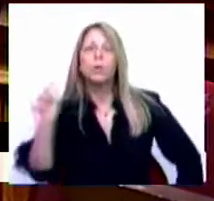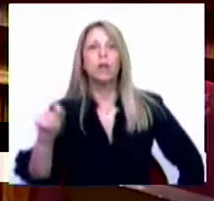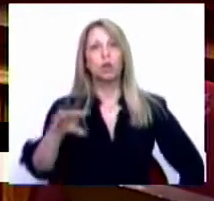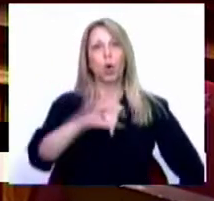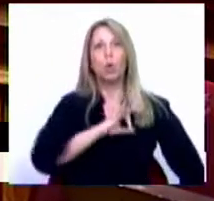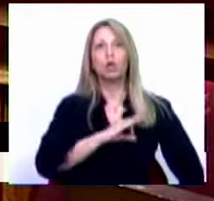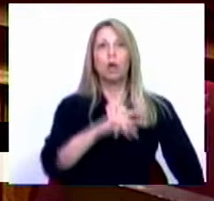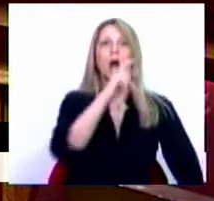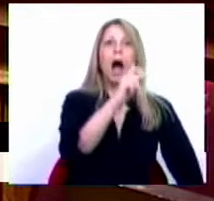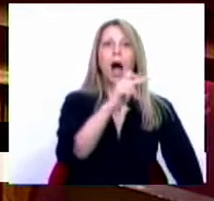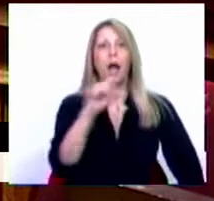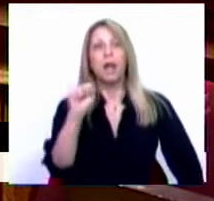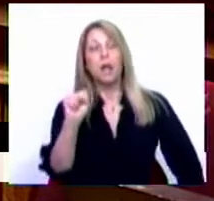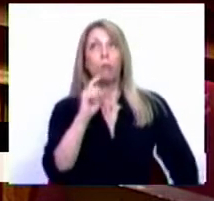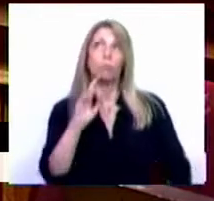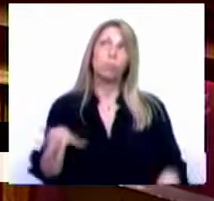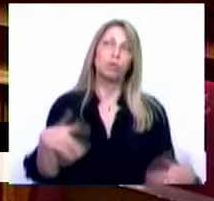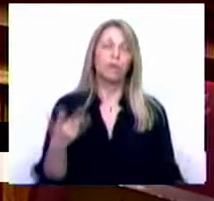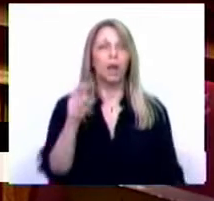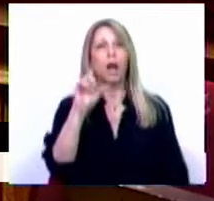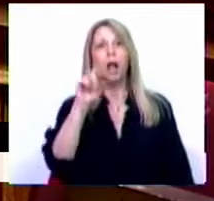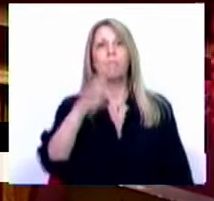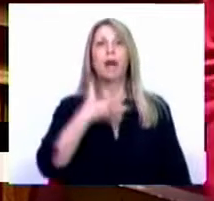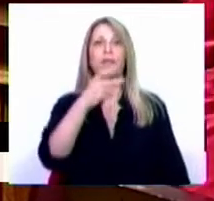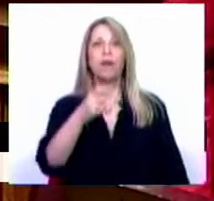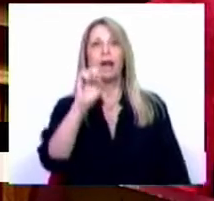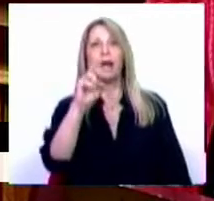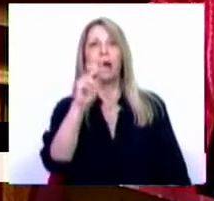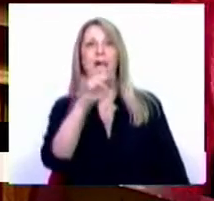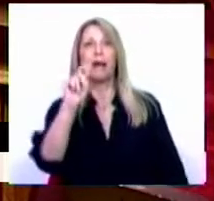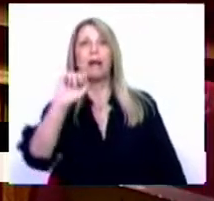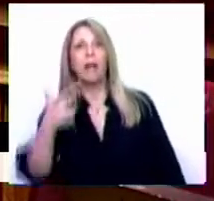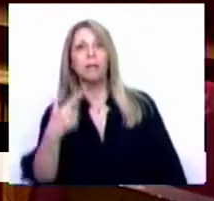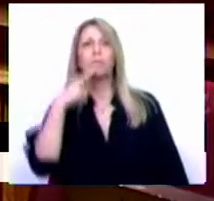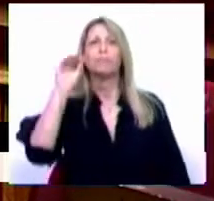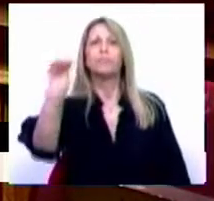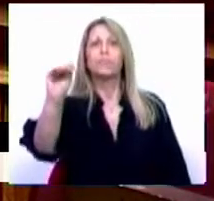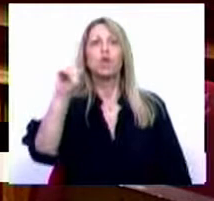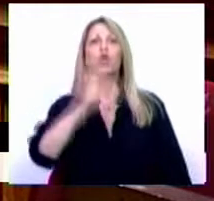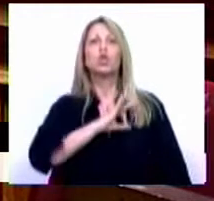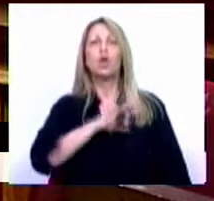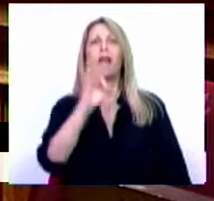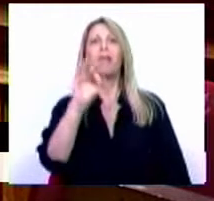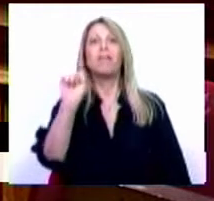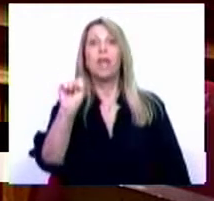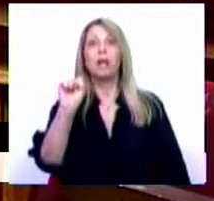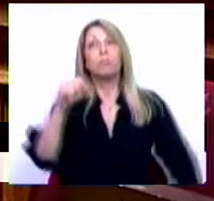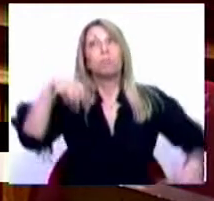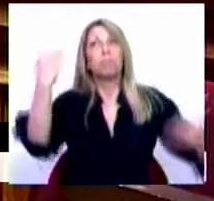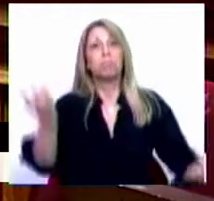A. G., talvez ao meio da garrete, interpelou o Sr. F. G., sabe-se lá o quê, sobre o tema